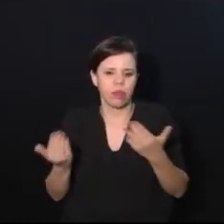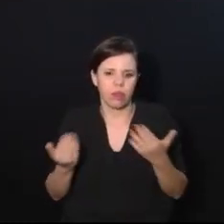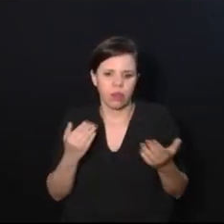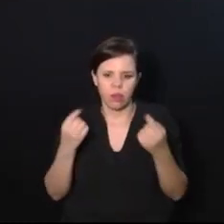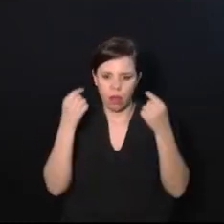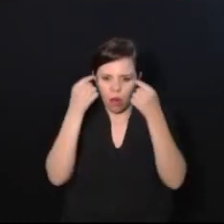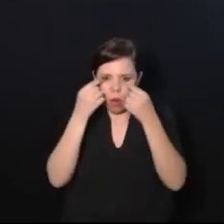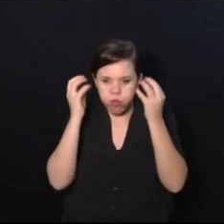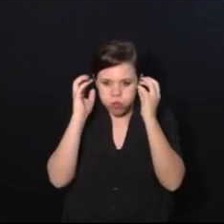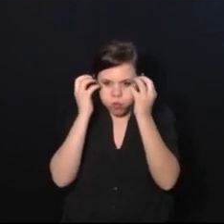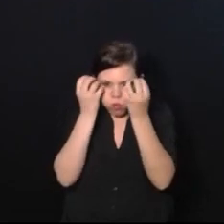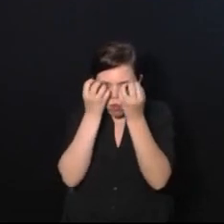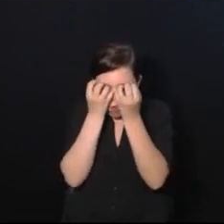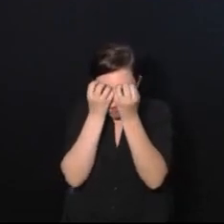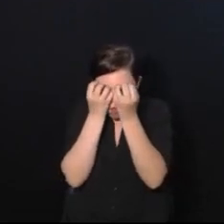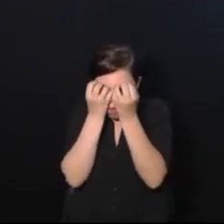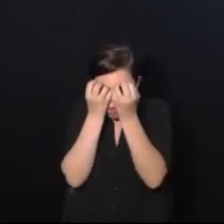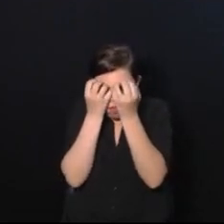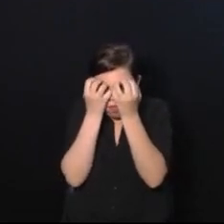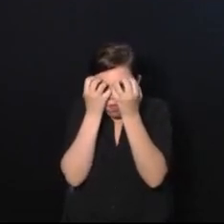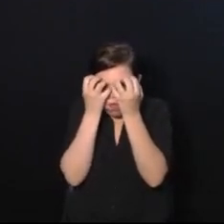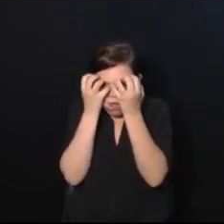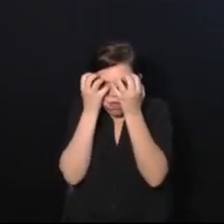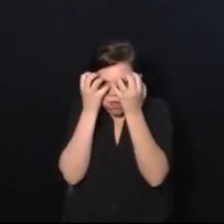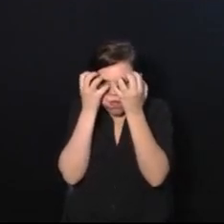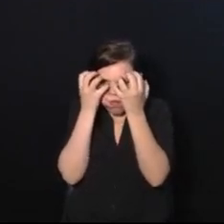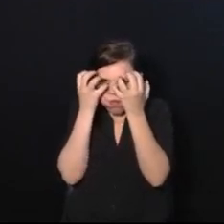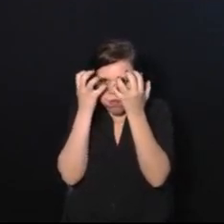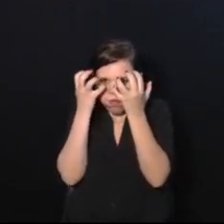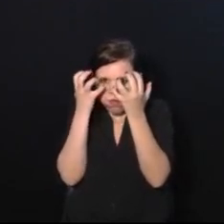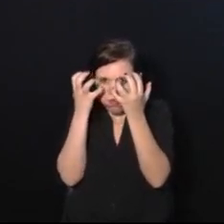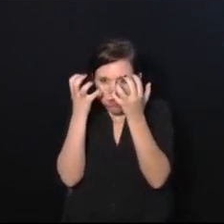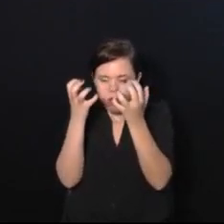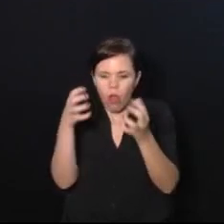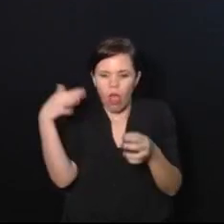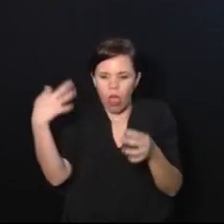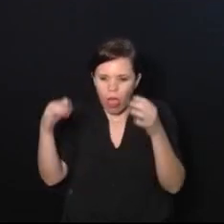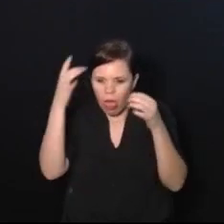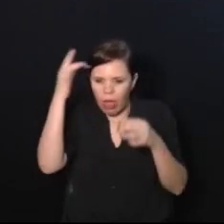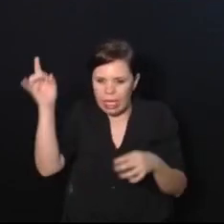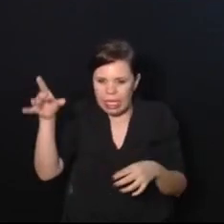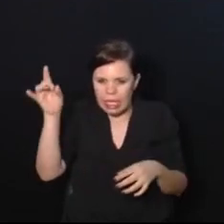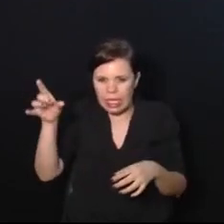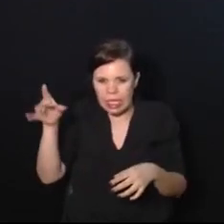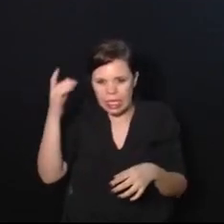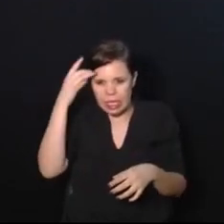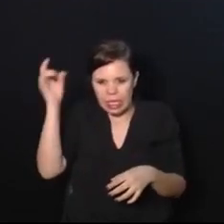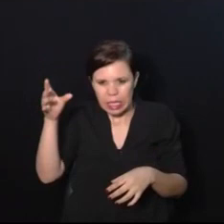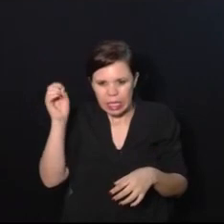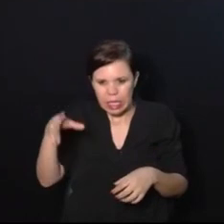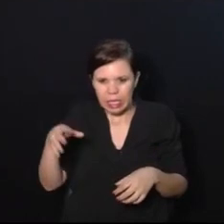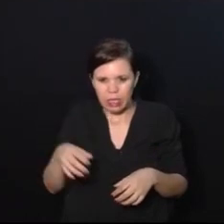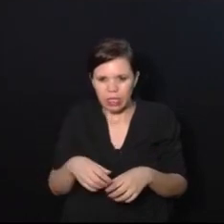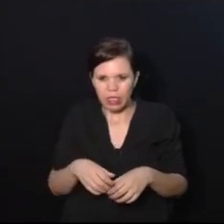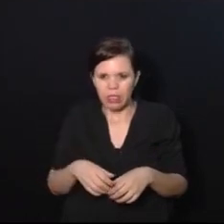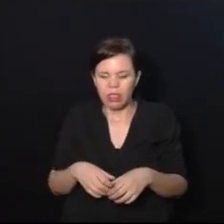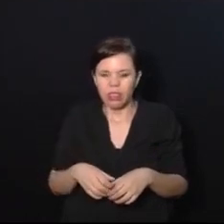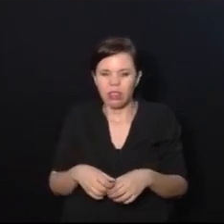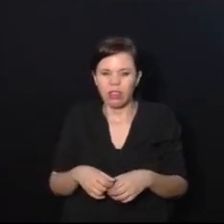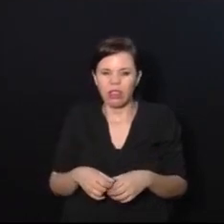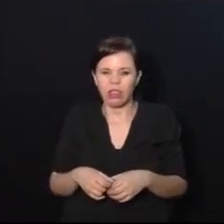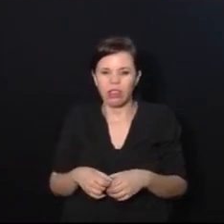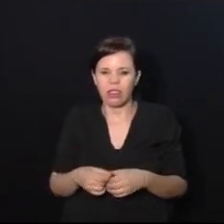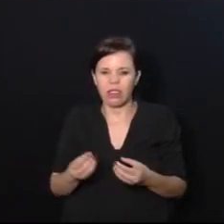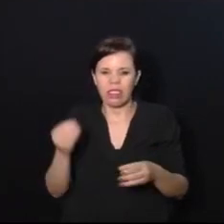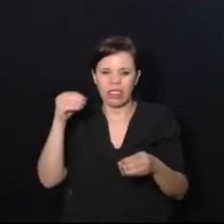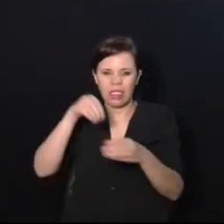ocular vai inchando, inchando, inchando e a pessoa começa a ter enxaqueca e ele vai rebentando todinho, fica cheio de coágulo